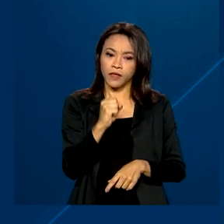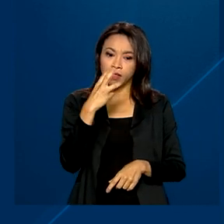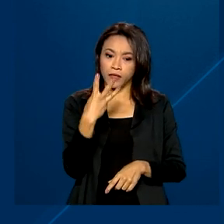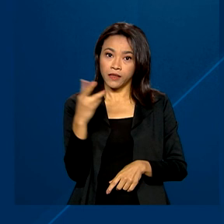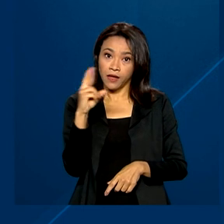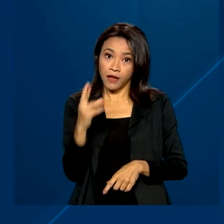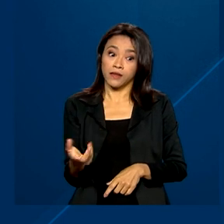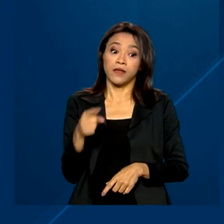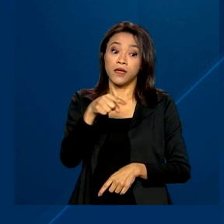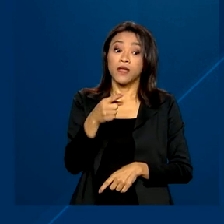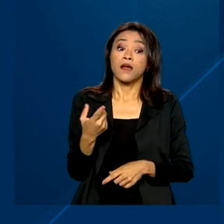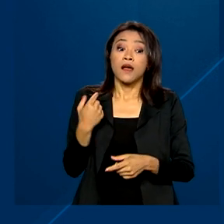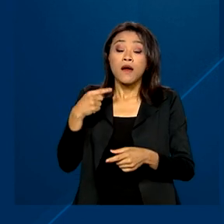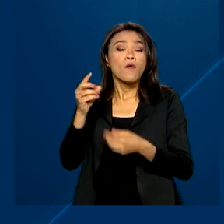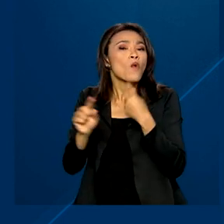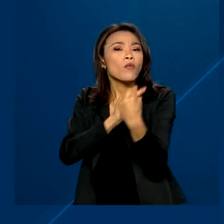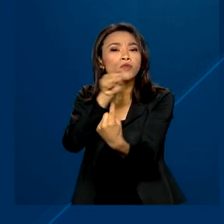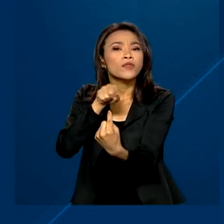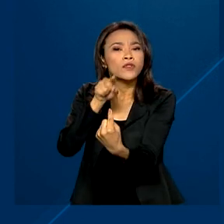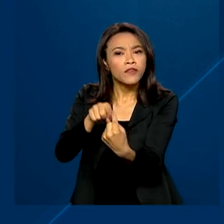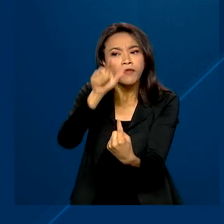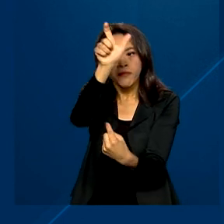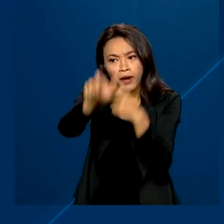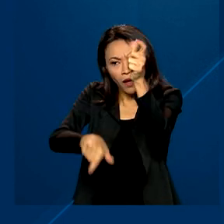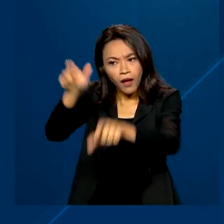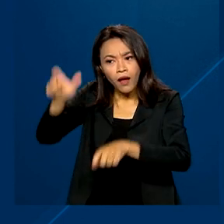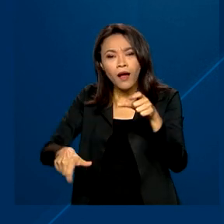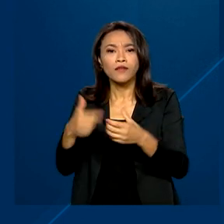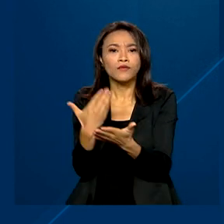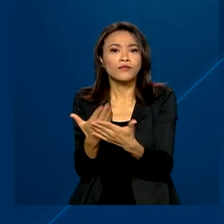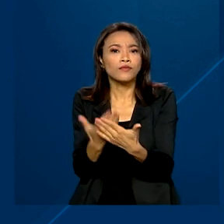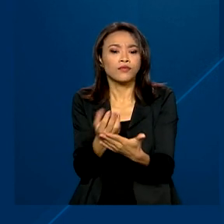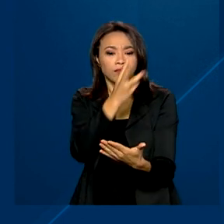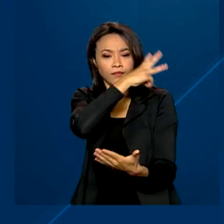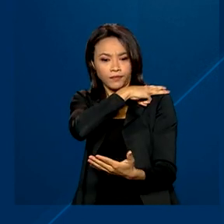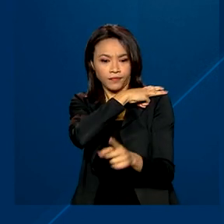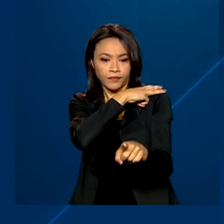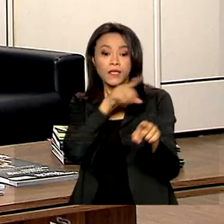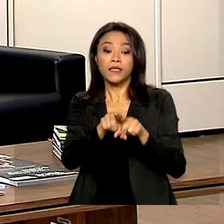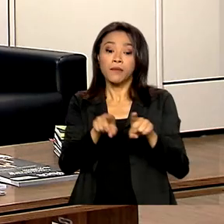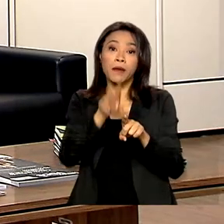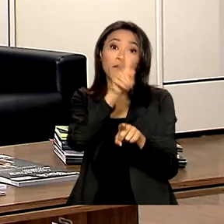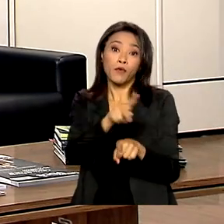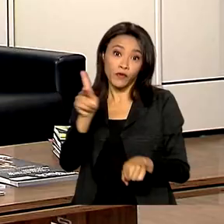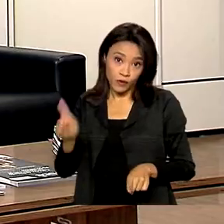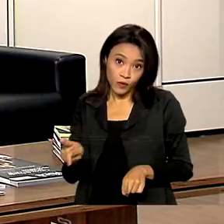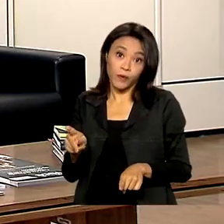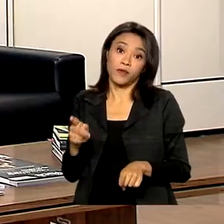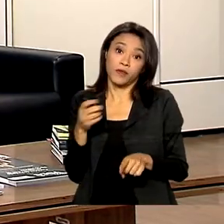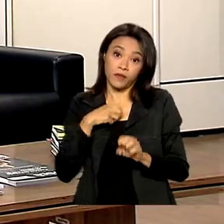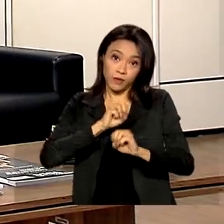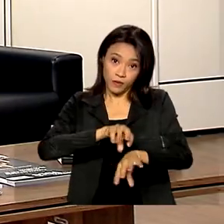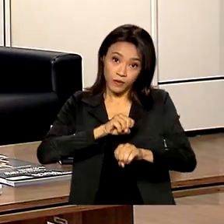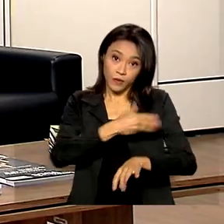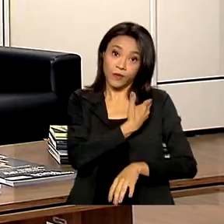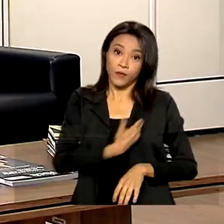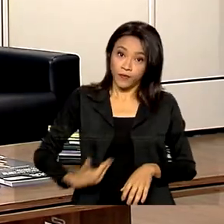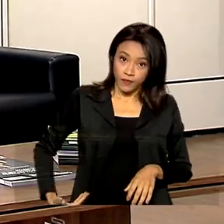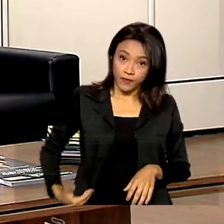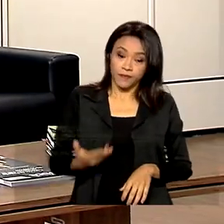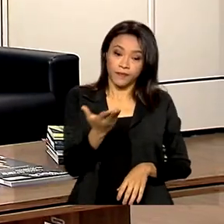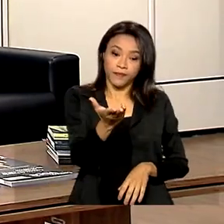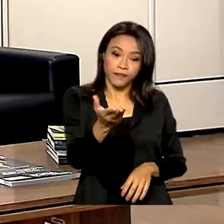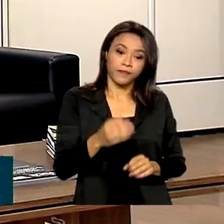científica vai ser destinada a alunas do ensino médio e professoras da rede pública. O programa surgiu exatamente para